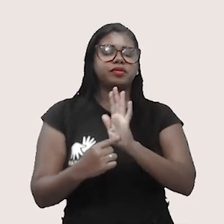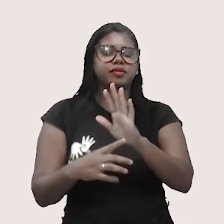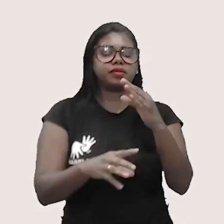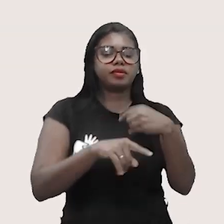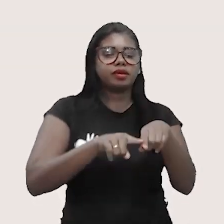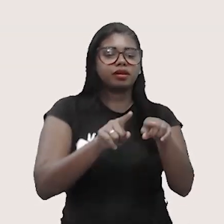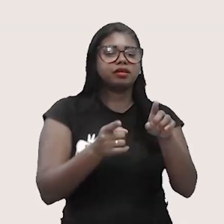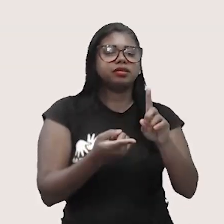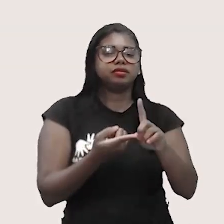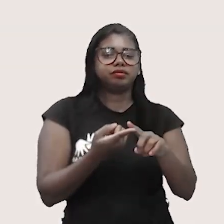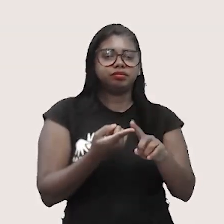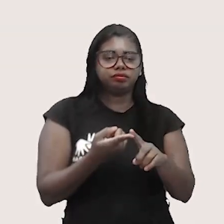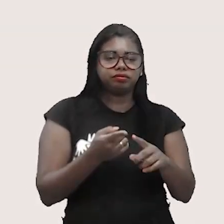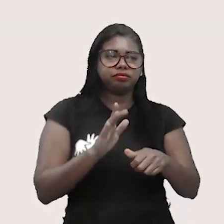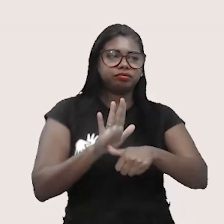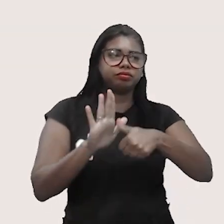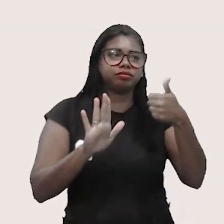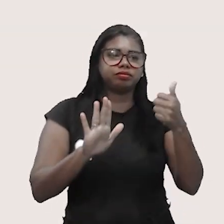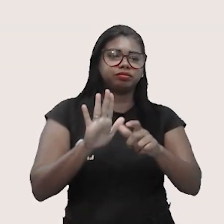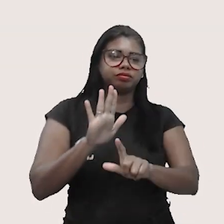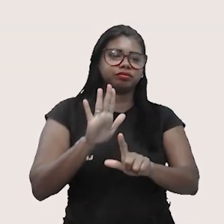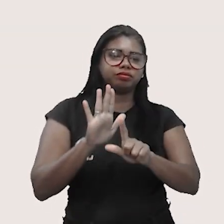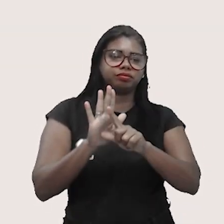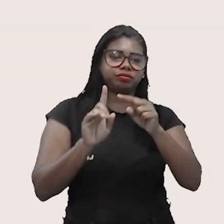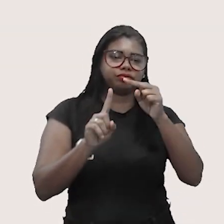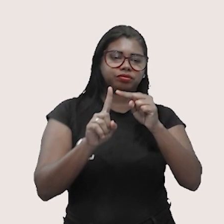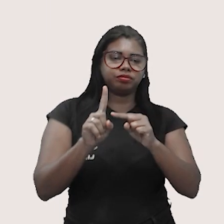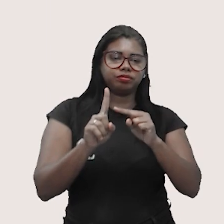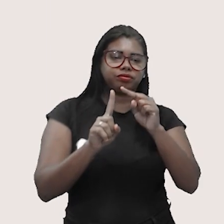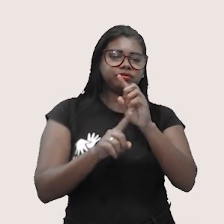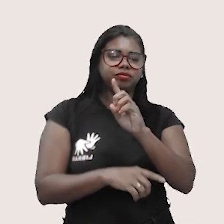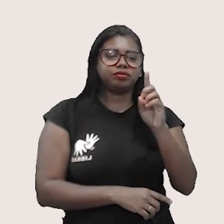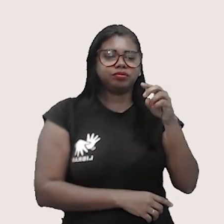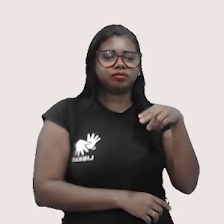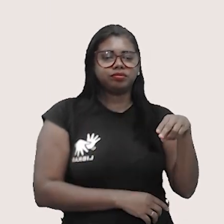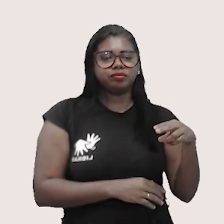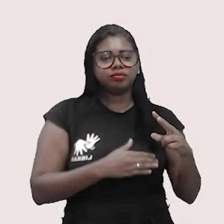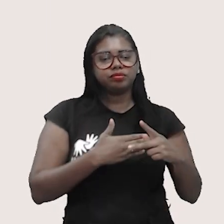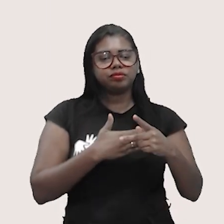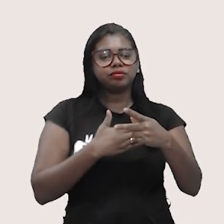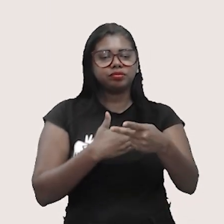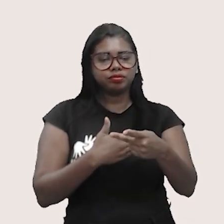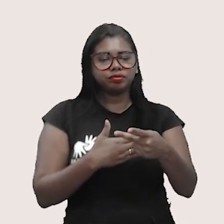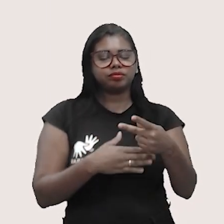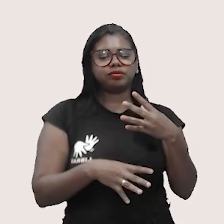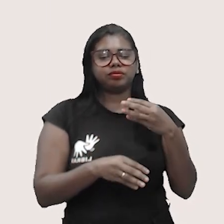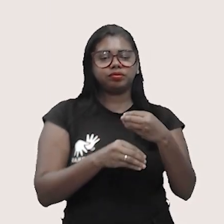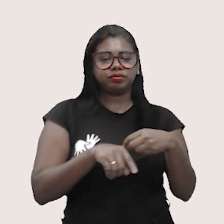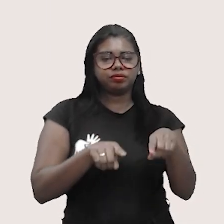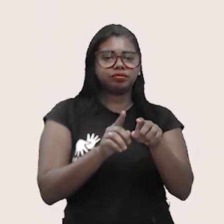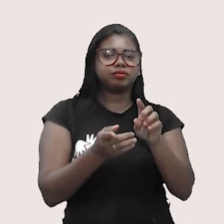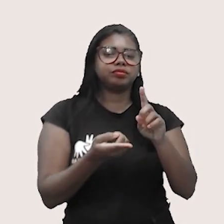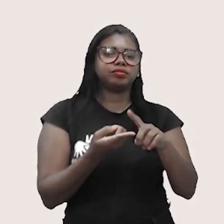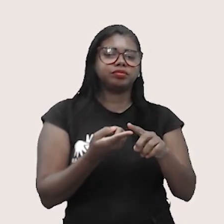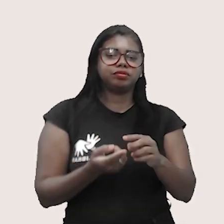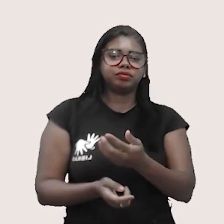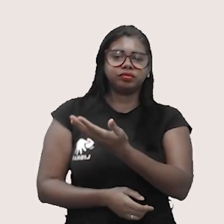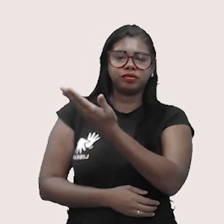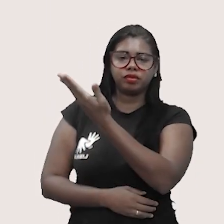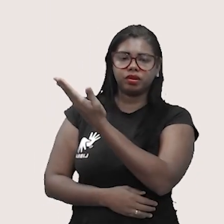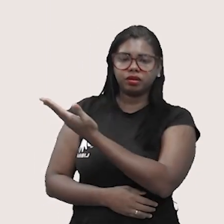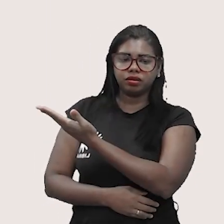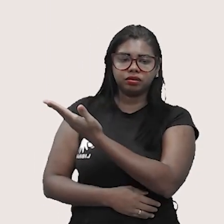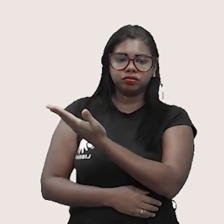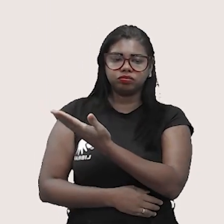associadas à primeira lei da termodinâmica. Então, nesse processo adiabático, nós não vamos ter a